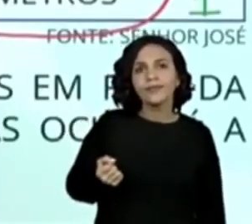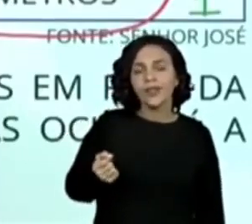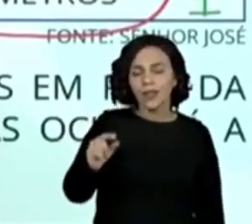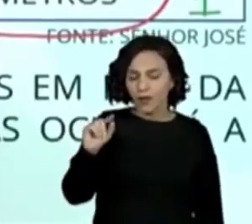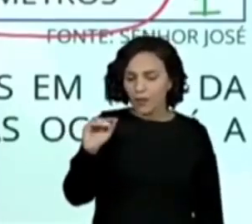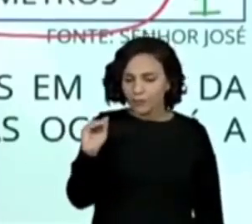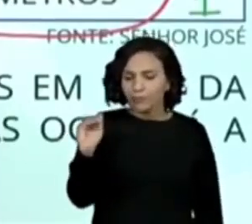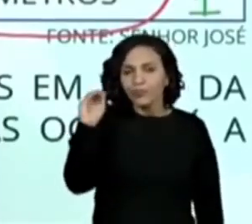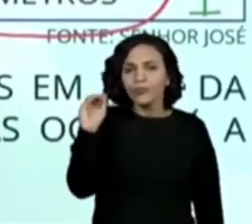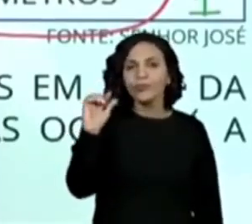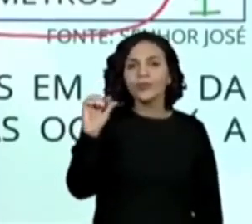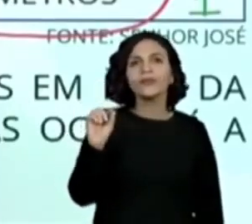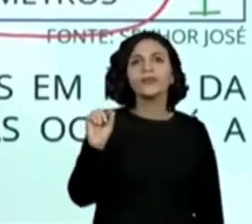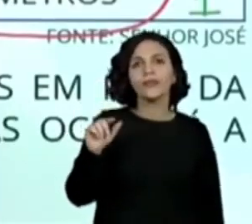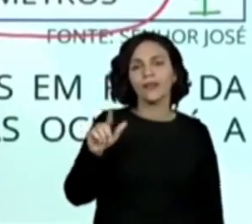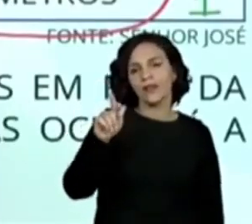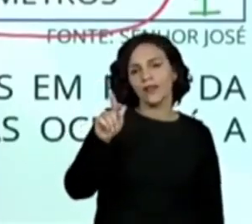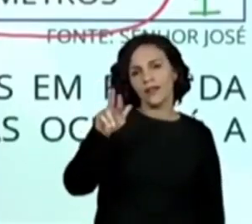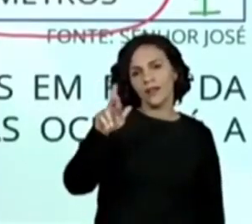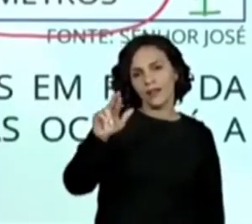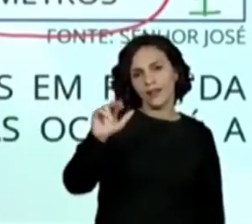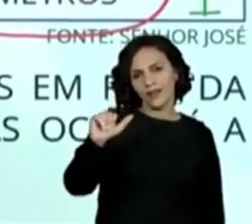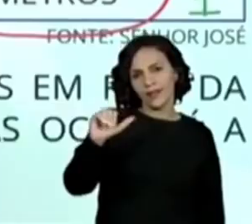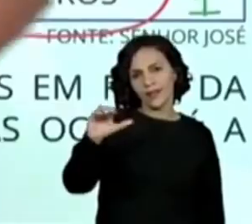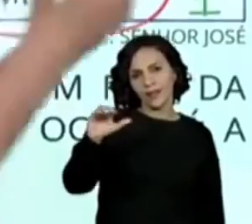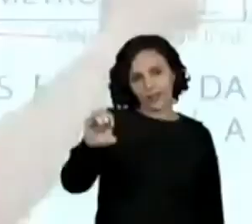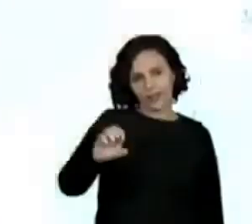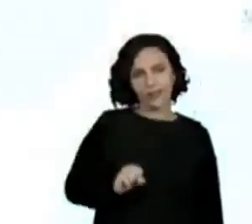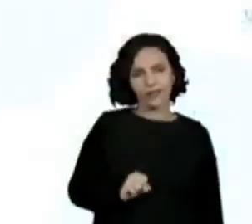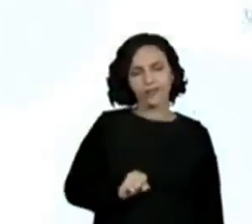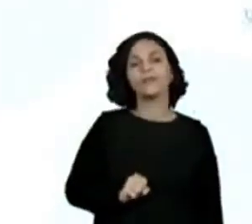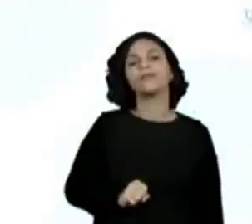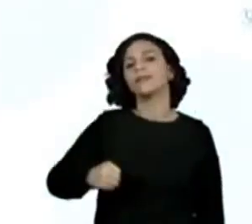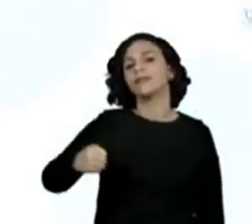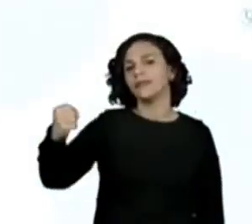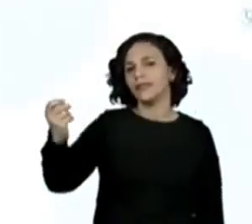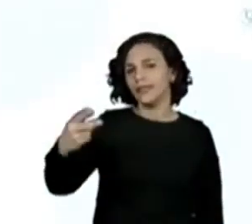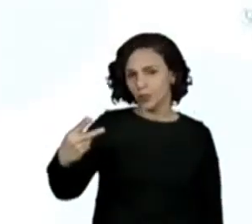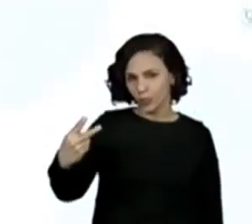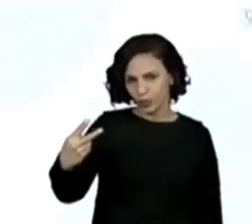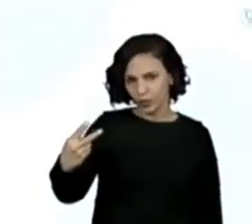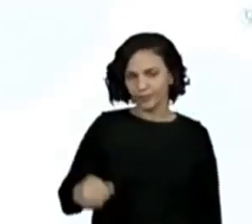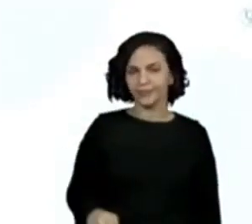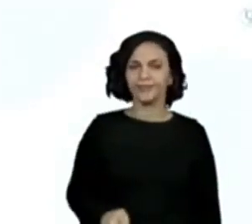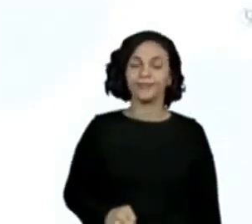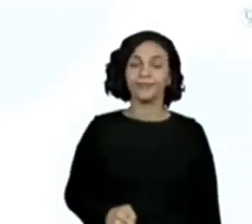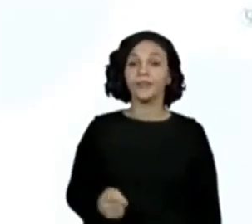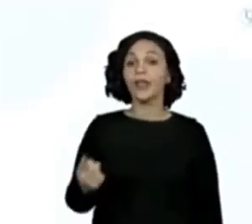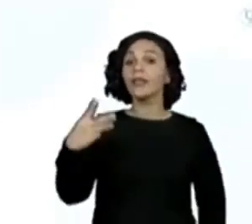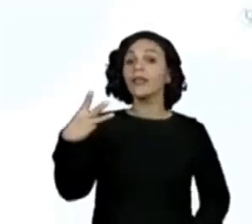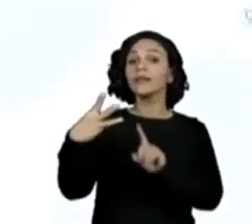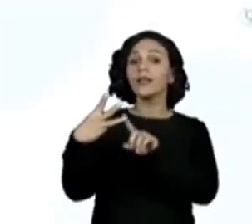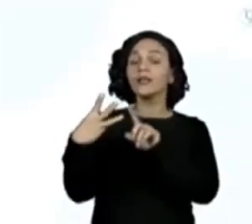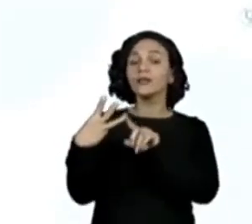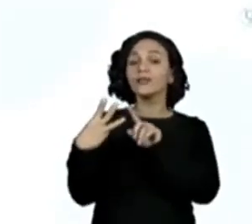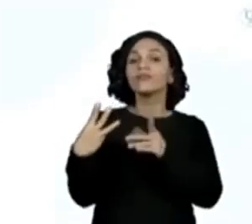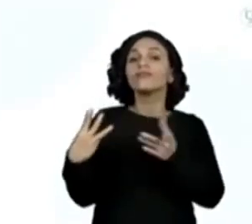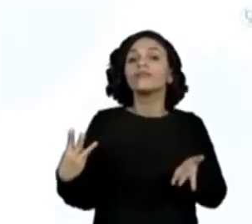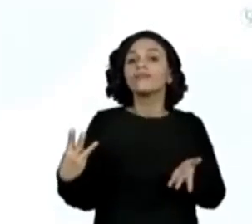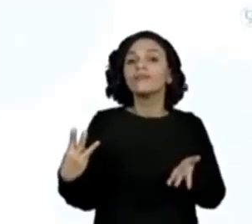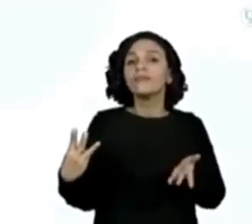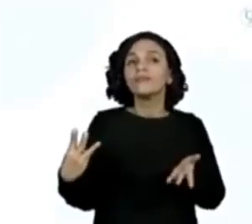Estão dizendo que é a Grace. A Grace ficaria em segundo lugar. E em terceiro lugar, então,